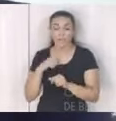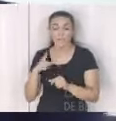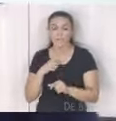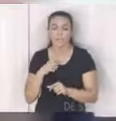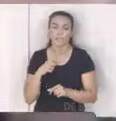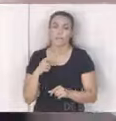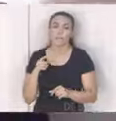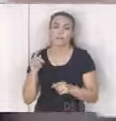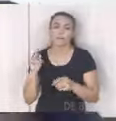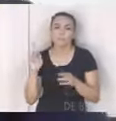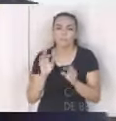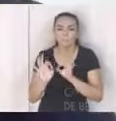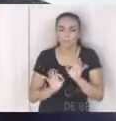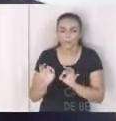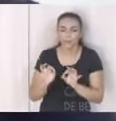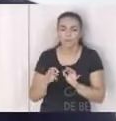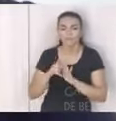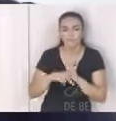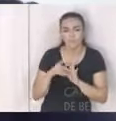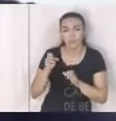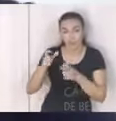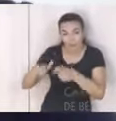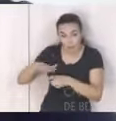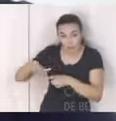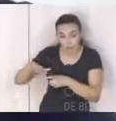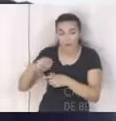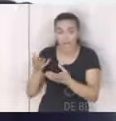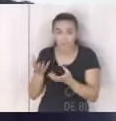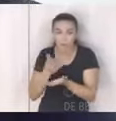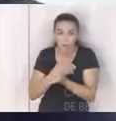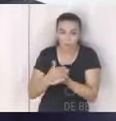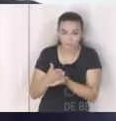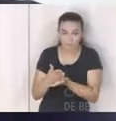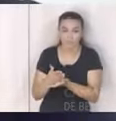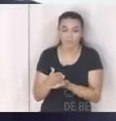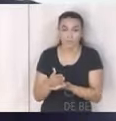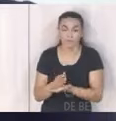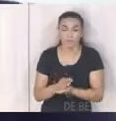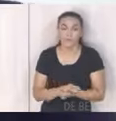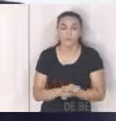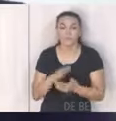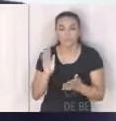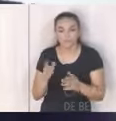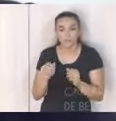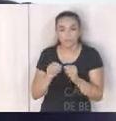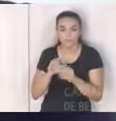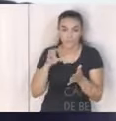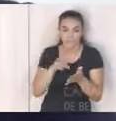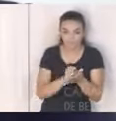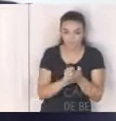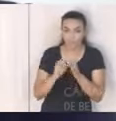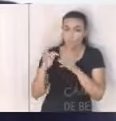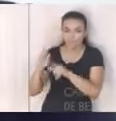para aquela área nós estamos iniciando isso lá é então fizemos um cadastro de